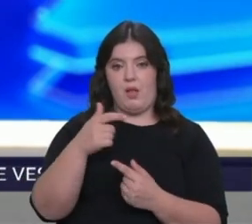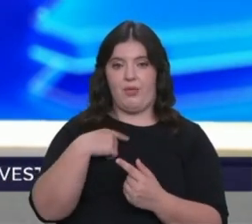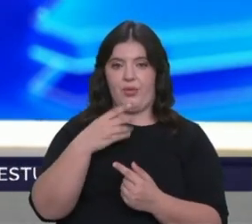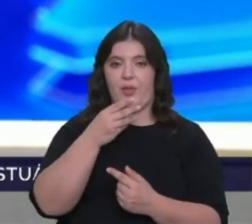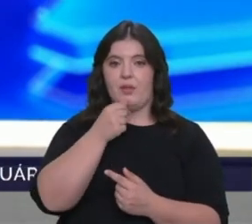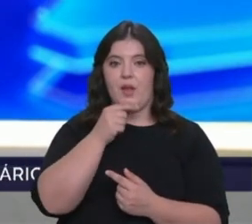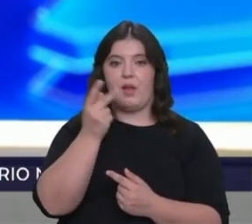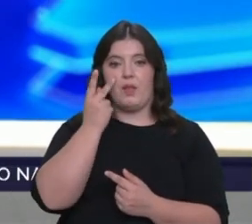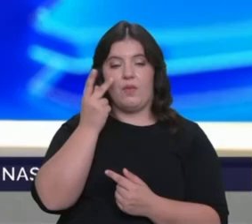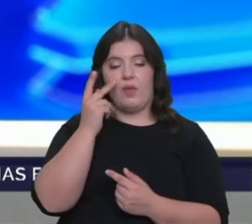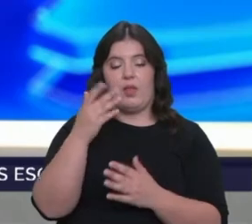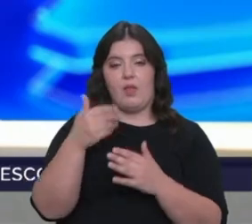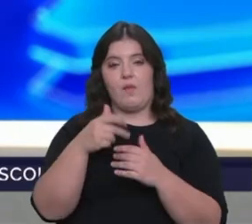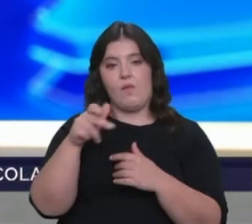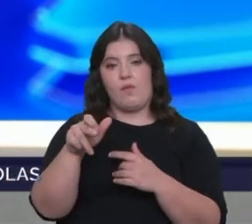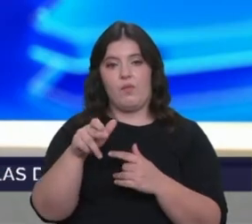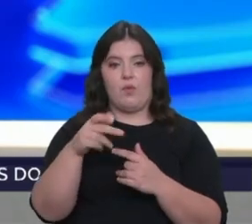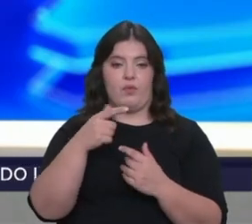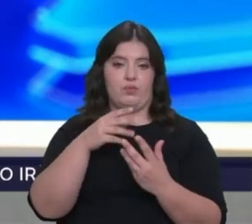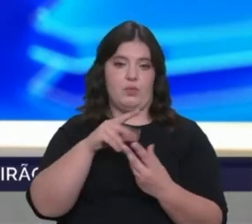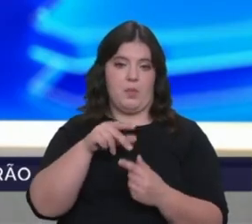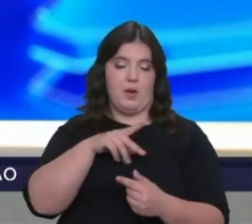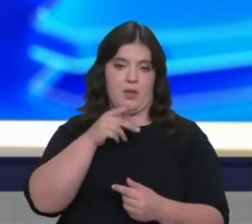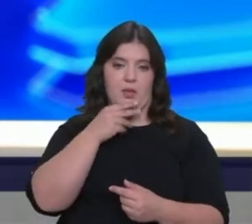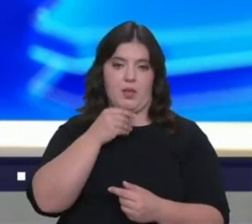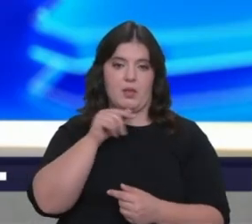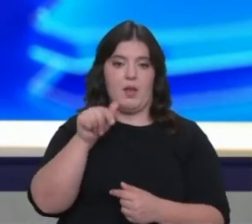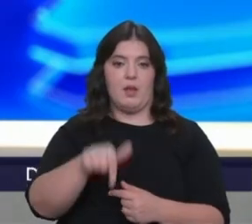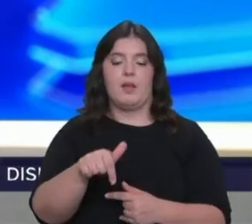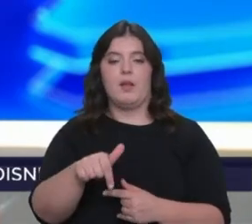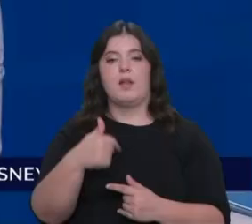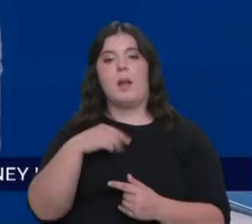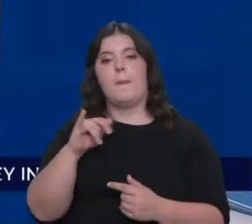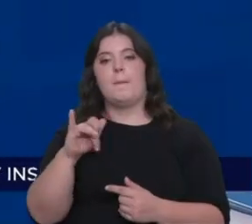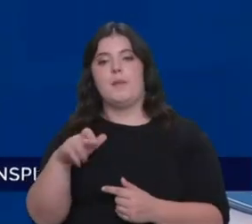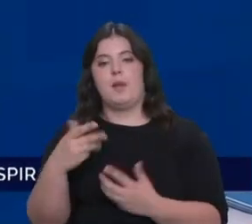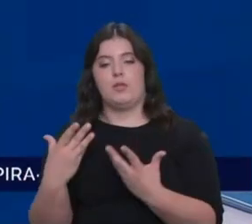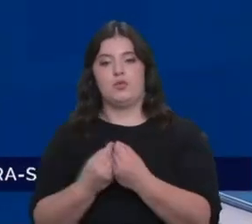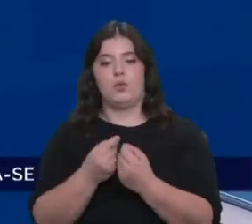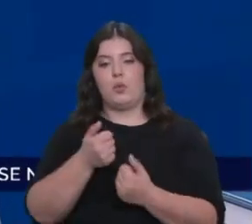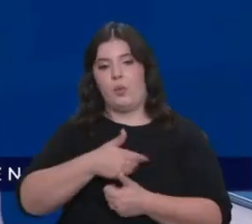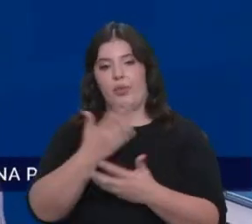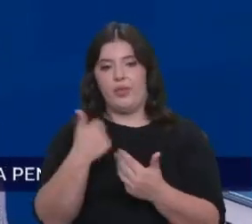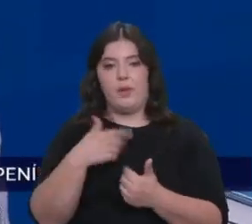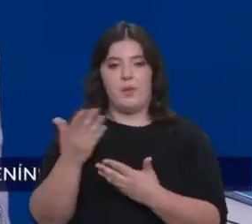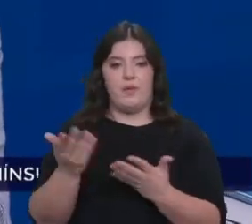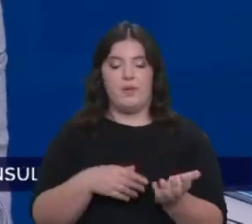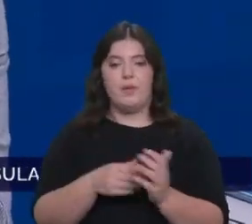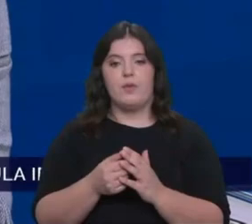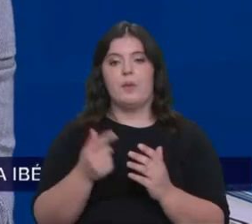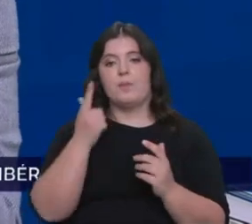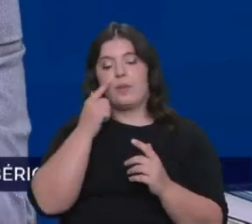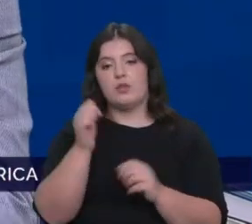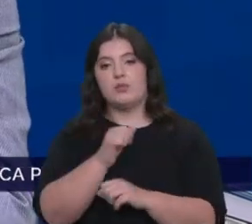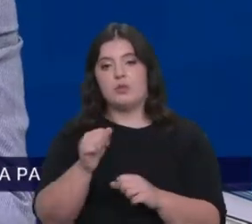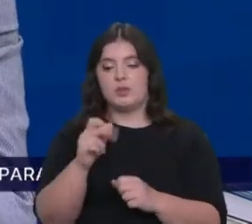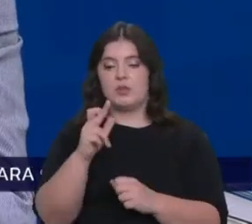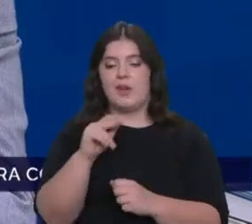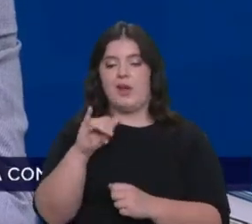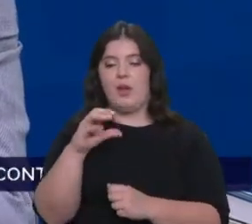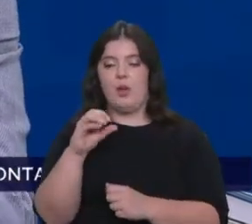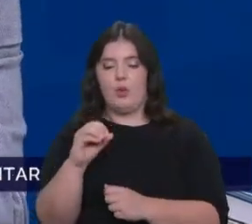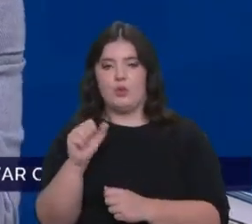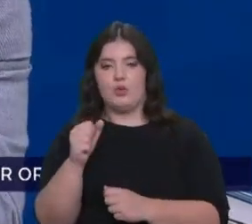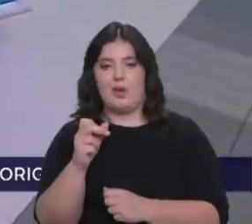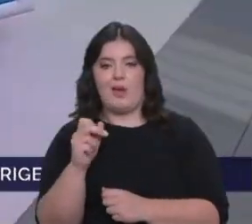extraterrestre. É cá, de pés a sentes no chão e sempre com o Miguel Gonçalves. Olá Miguel, bom dia, bem-vindo. Bom dia. As explosões de raios de gama continuam